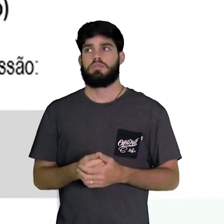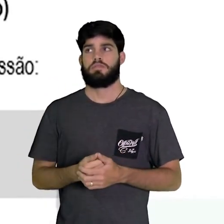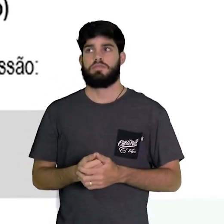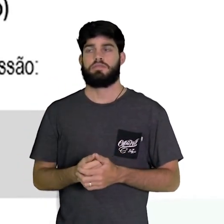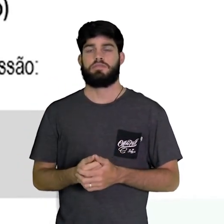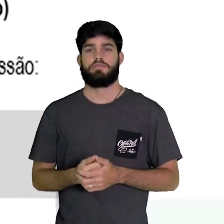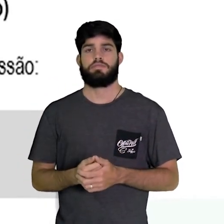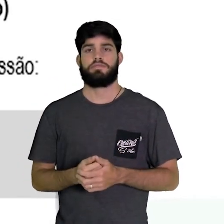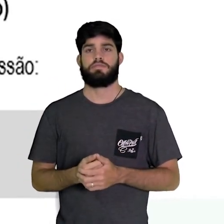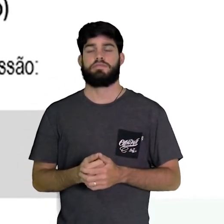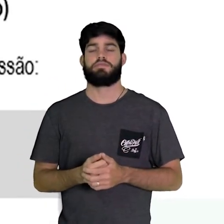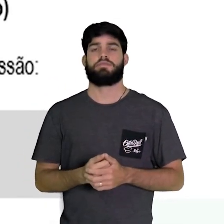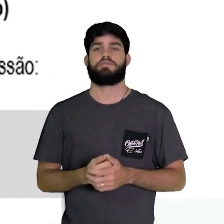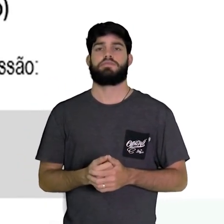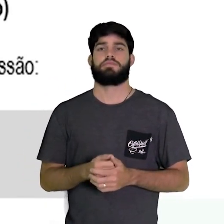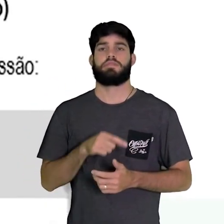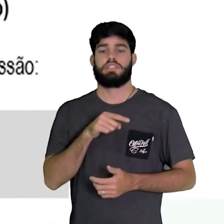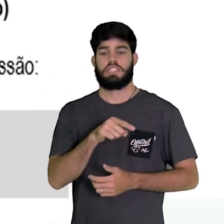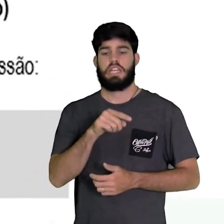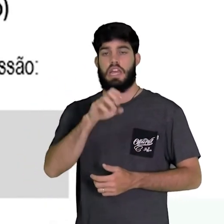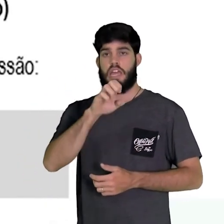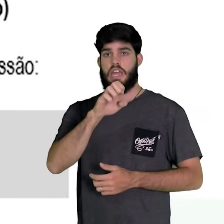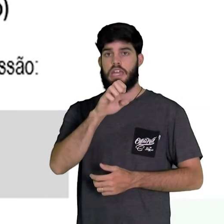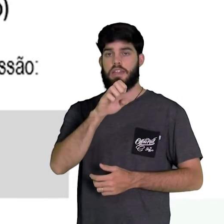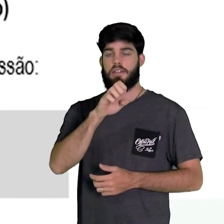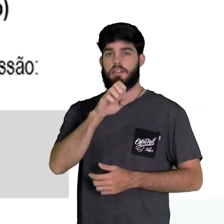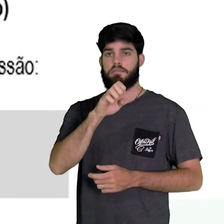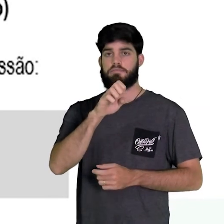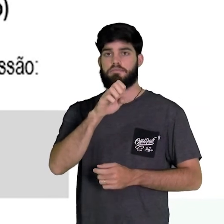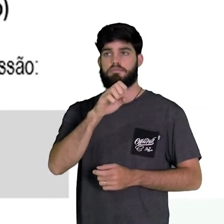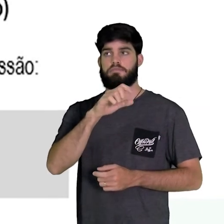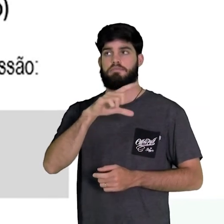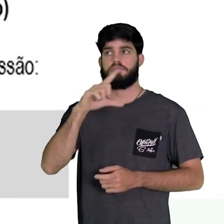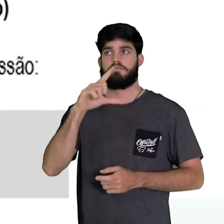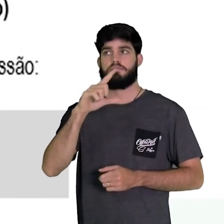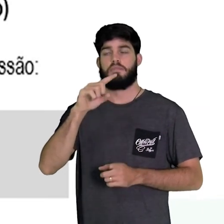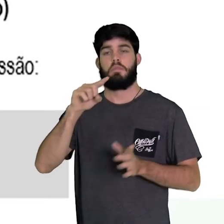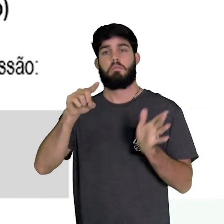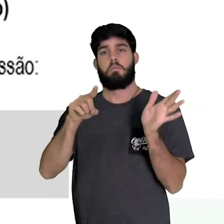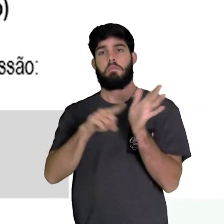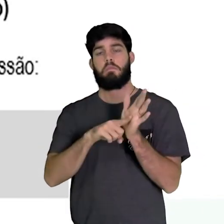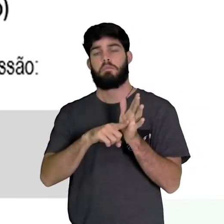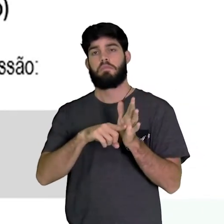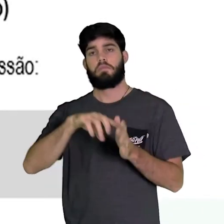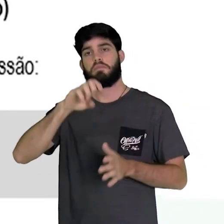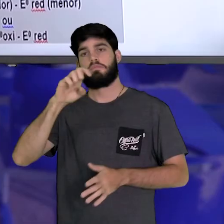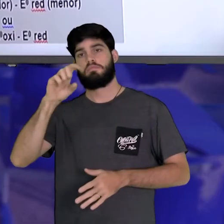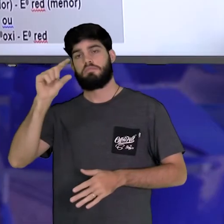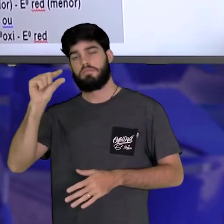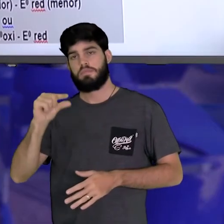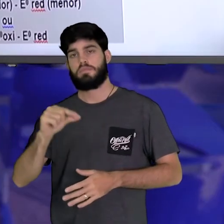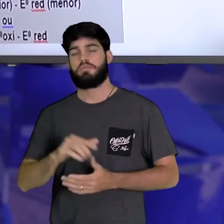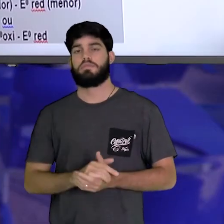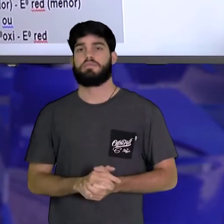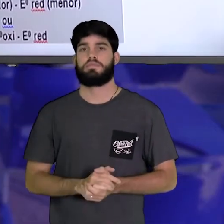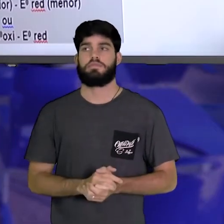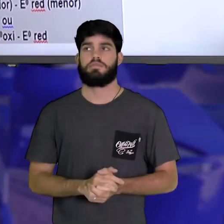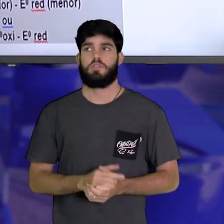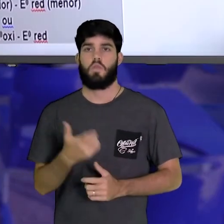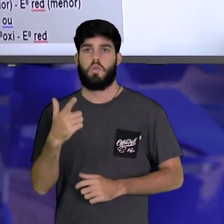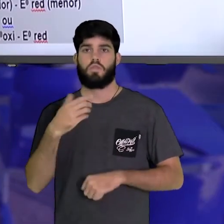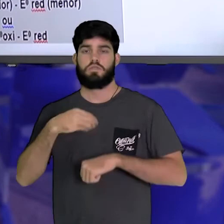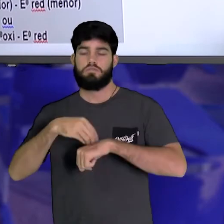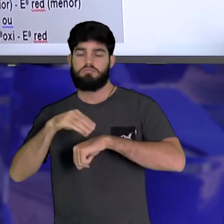ΔE vai ser o E de redução maior menos o E de redução menor. Aí outra dica para você.